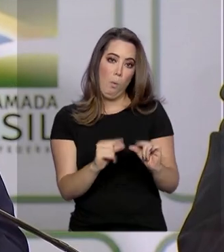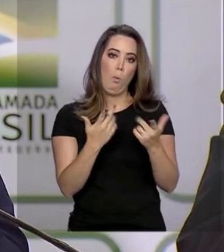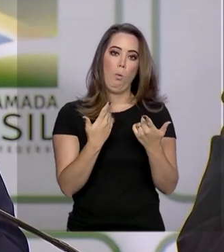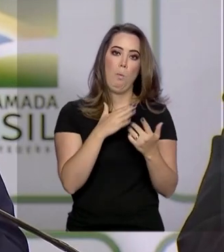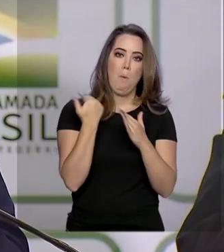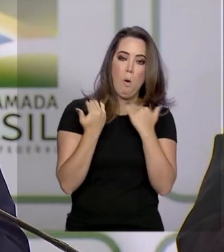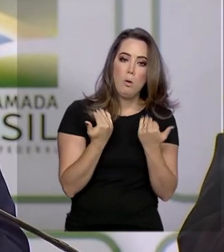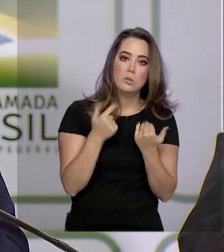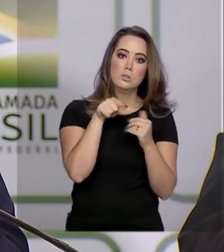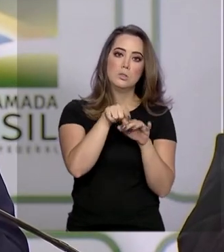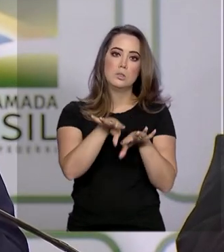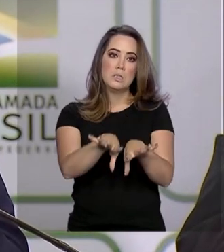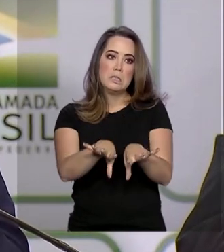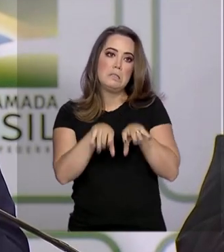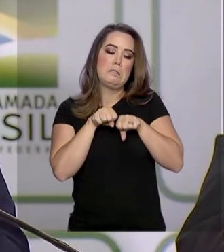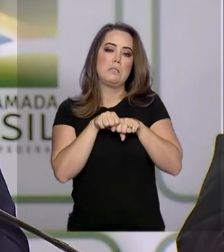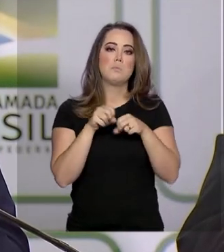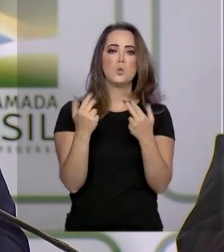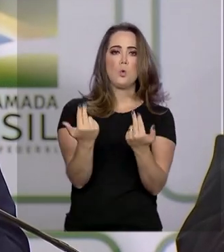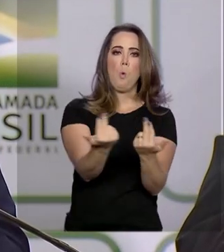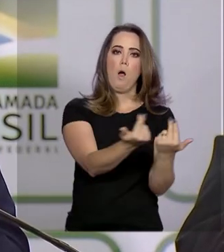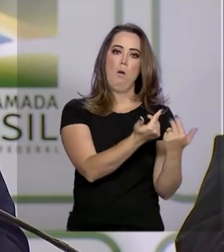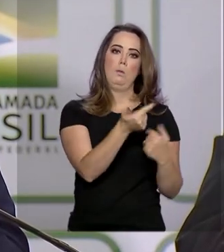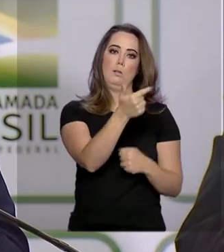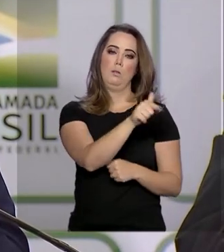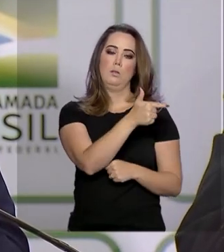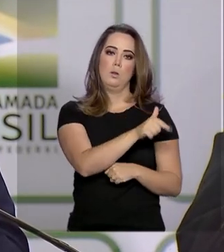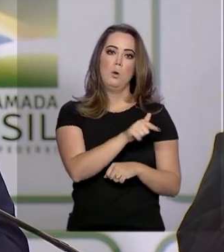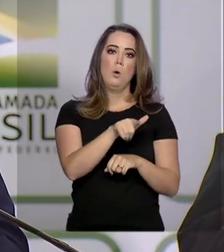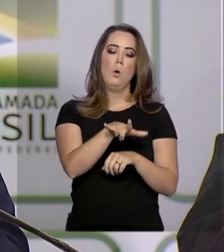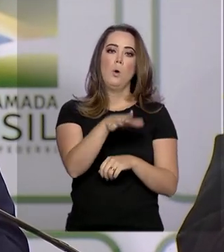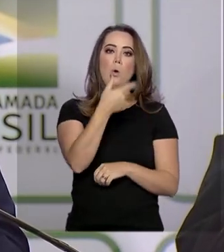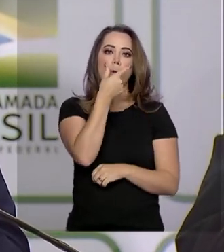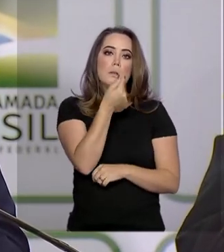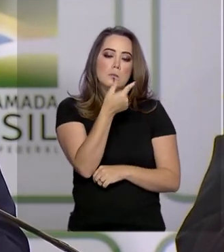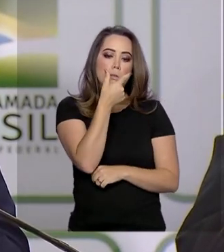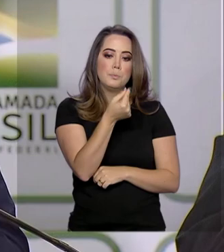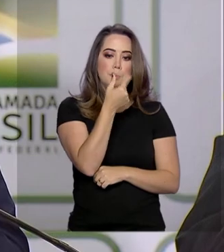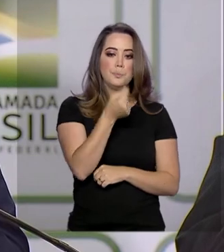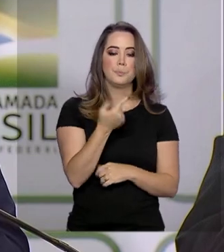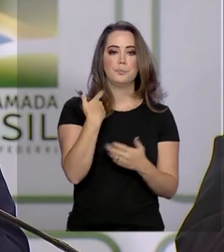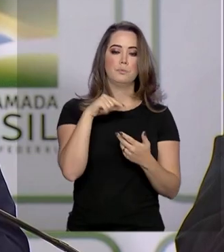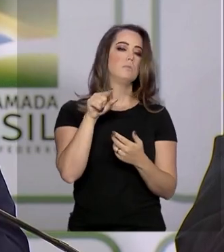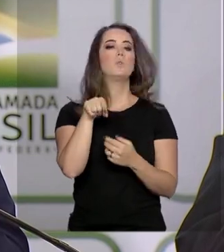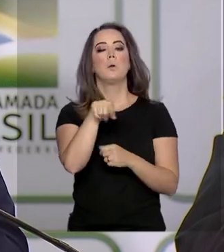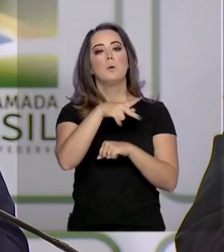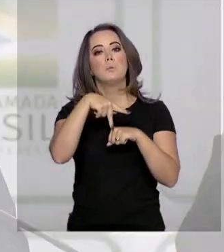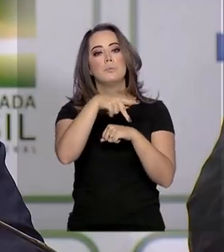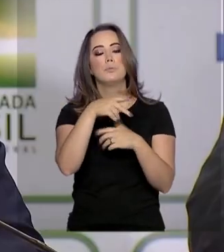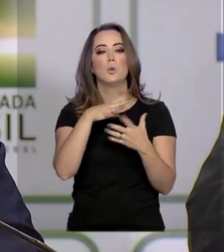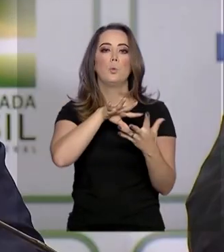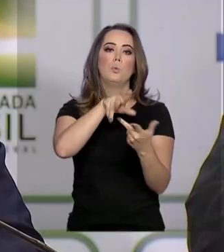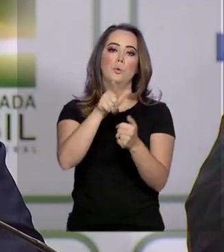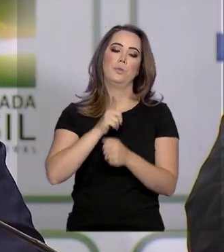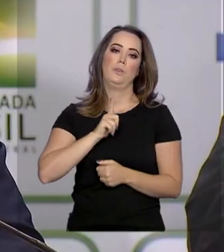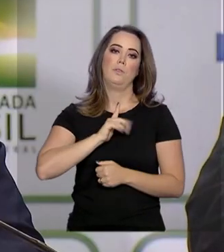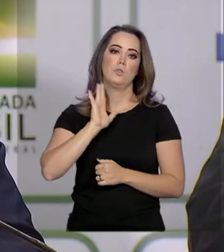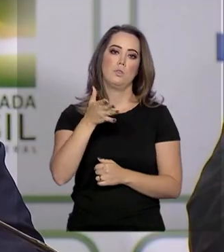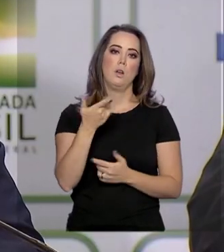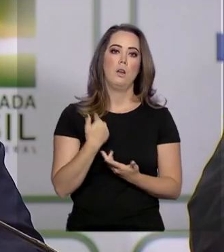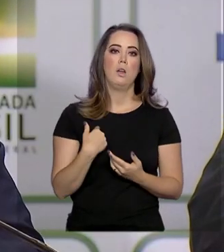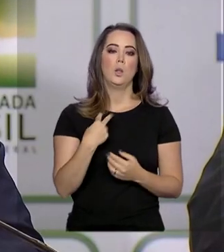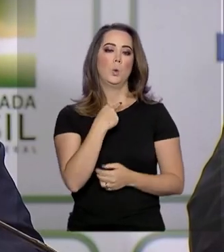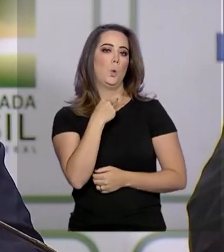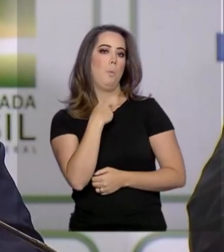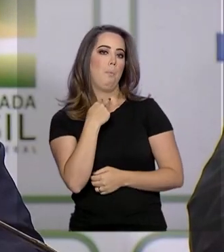transmissibilidade similar a determinadas gripes que a humanidade já superou e já passou. Não dá para se fazer